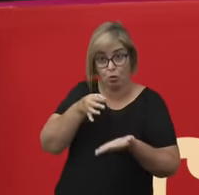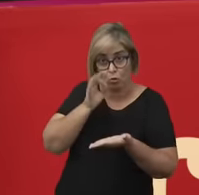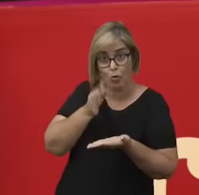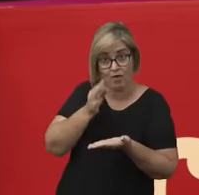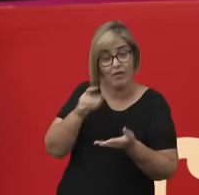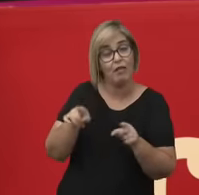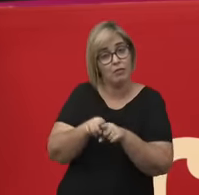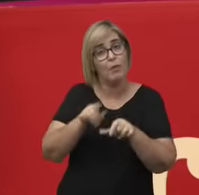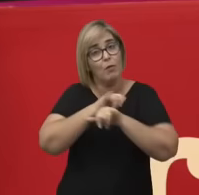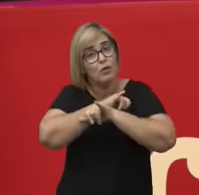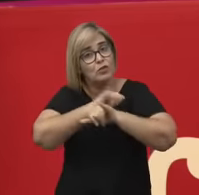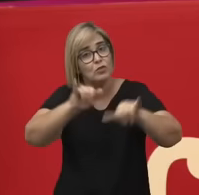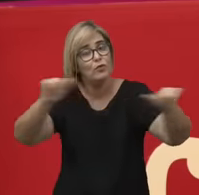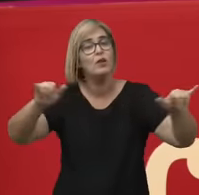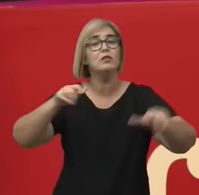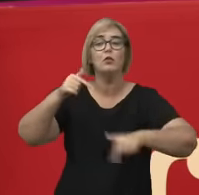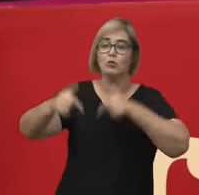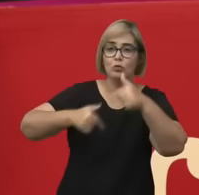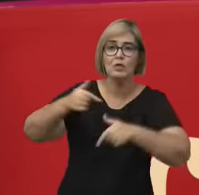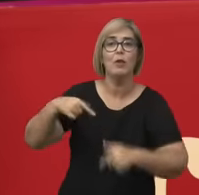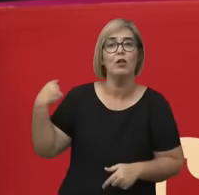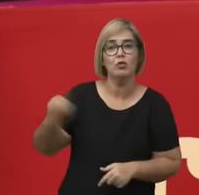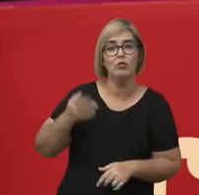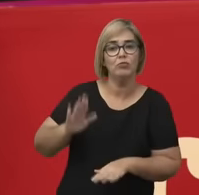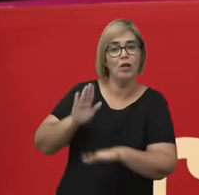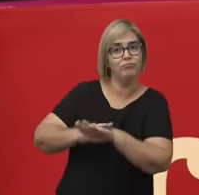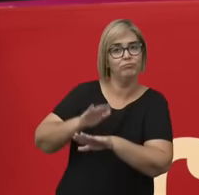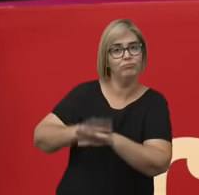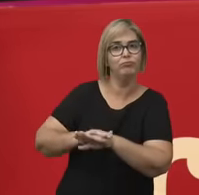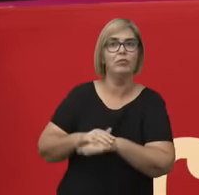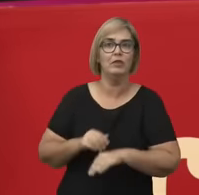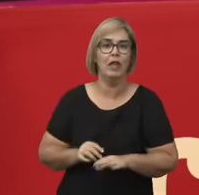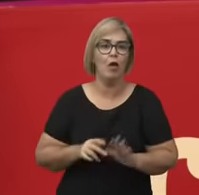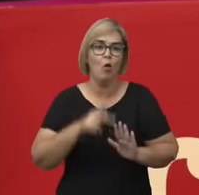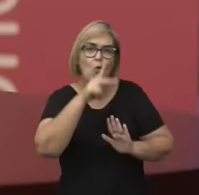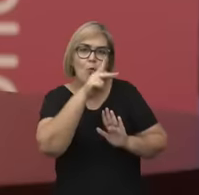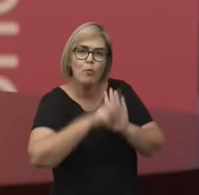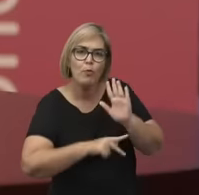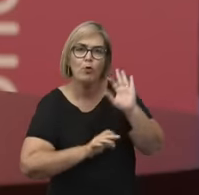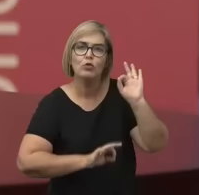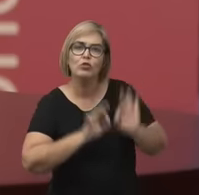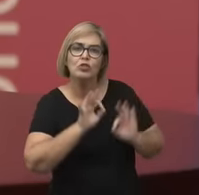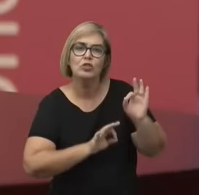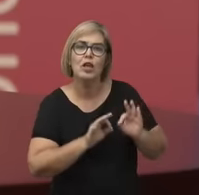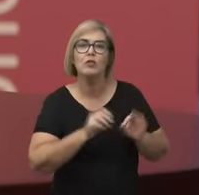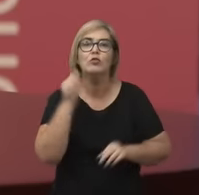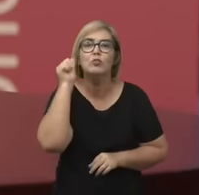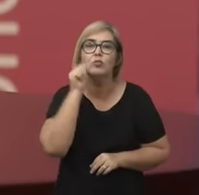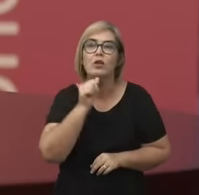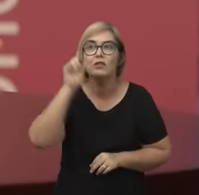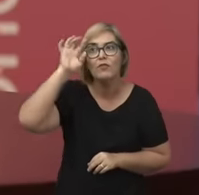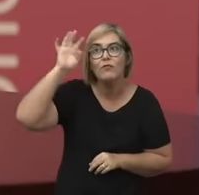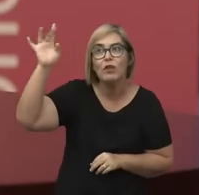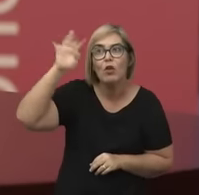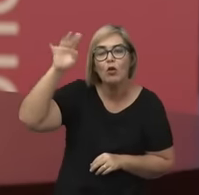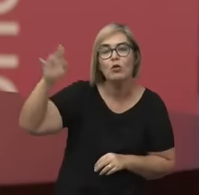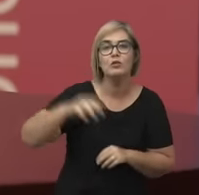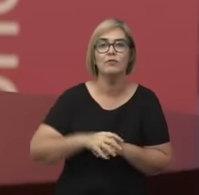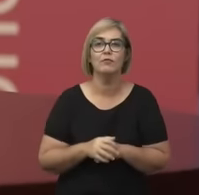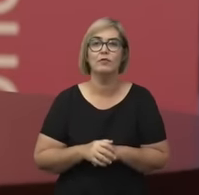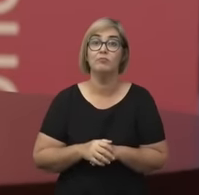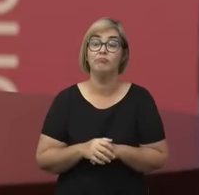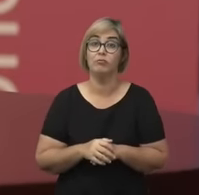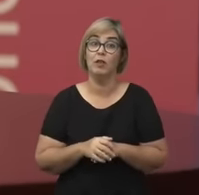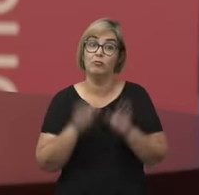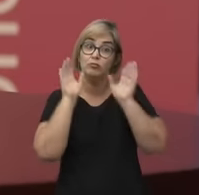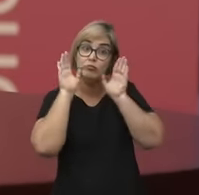e desse espaço dedicado ao projeto de resgate da obra de mulheres filósofas, especialmente interessado